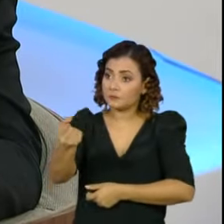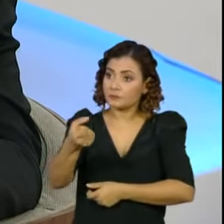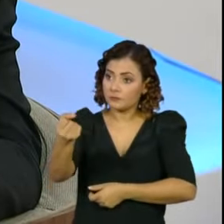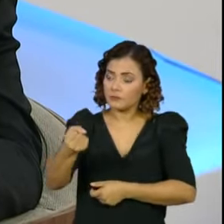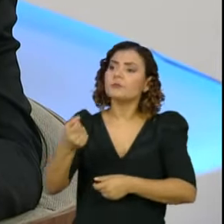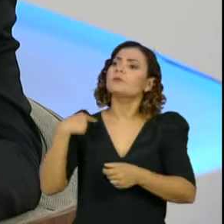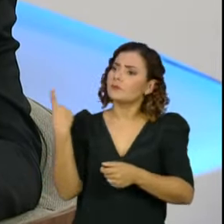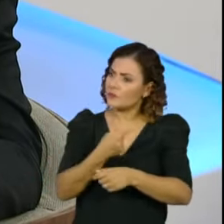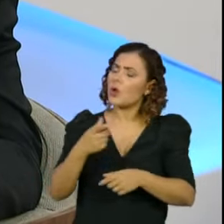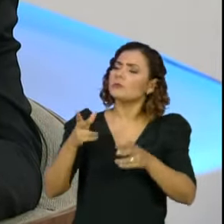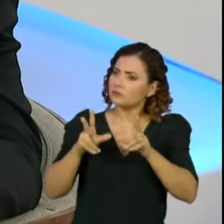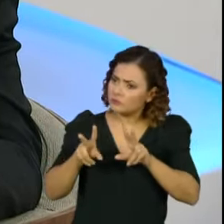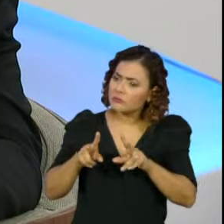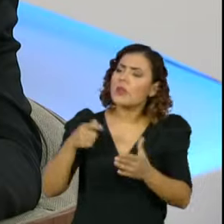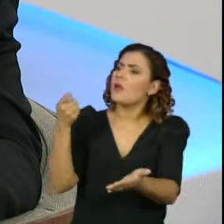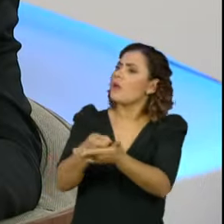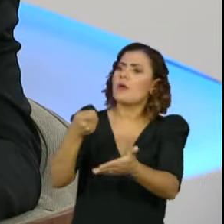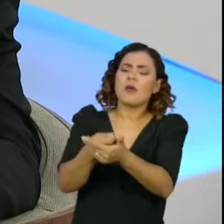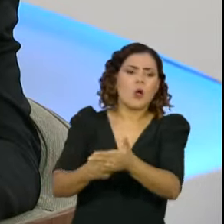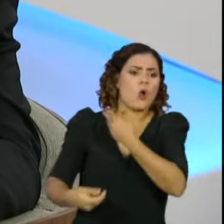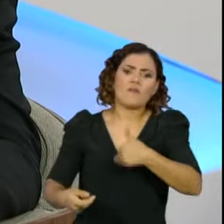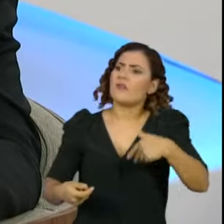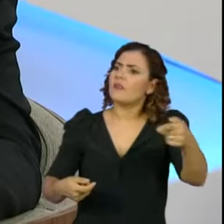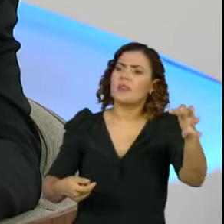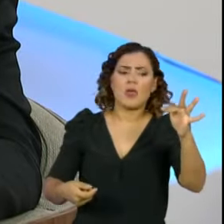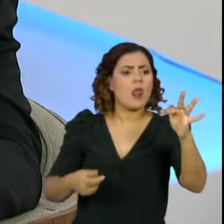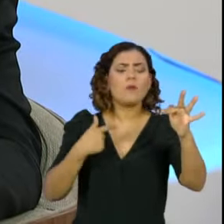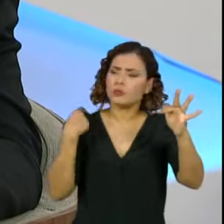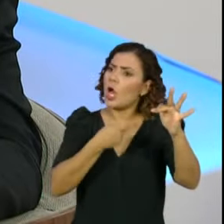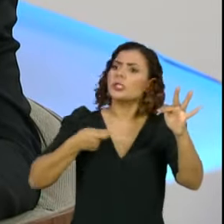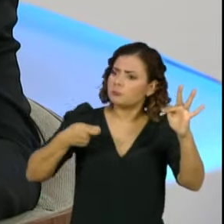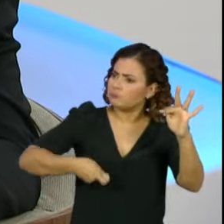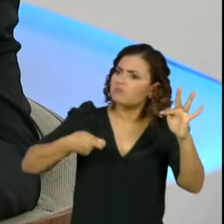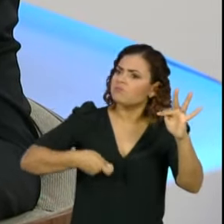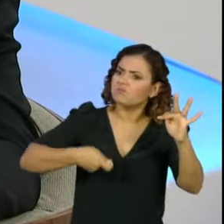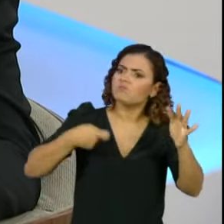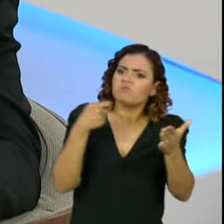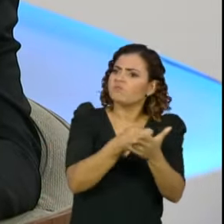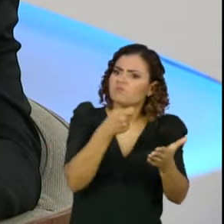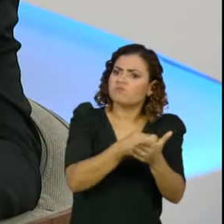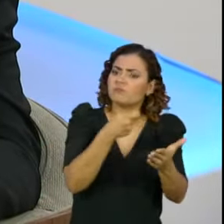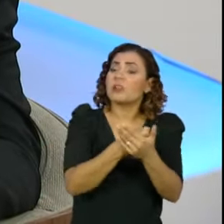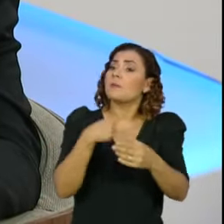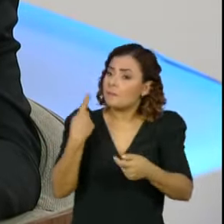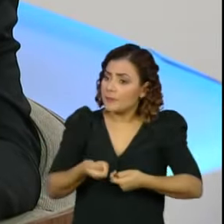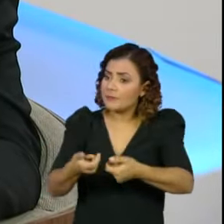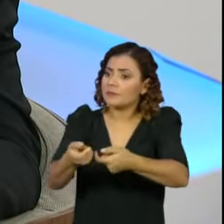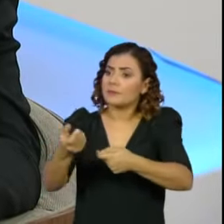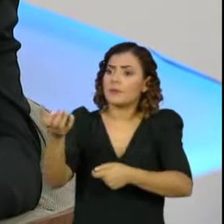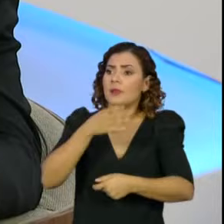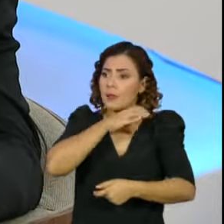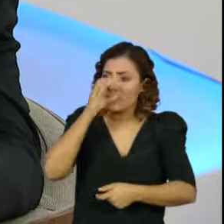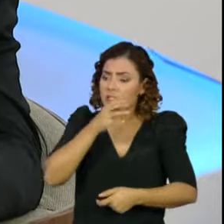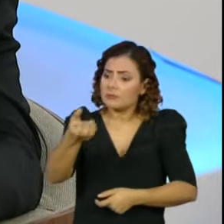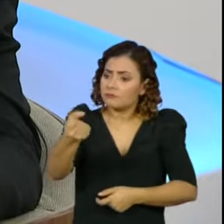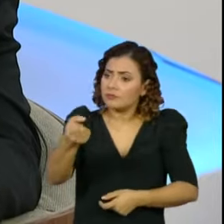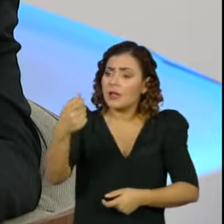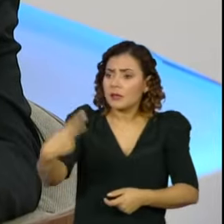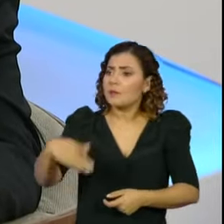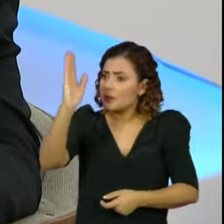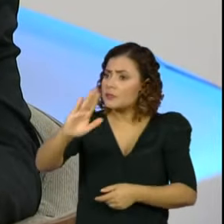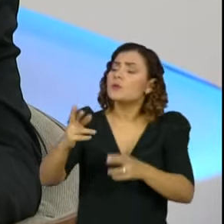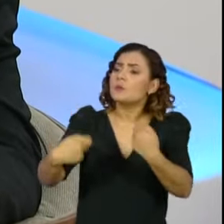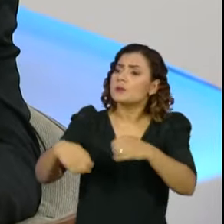nós, no Senado, reivindicada ao governo federal como uma premissa inarredável, que nós temos que ter o auxílio emergencial no Brasil e que precisamos fazer um